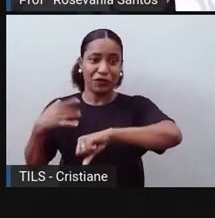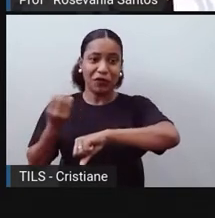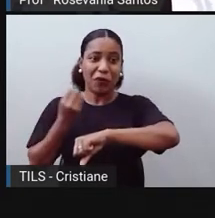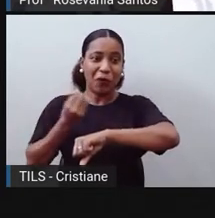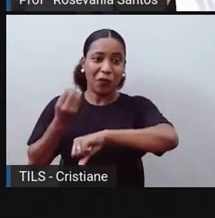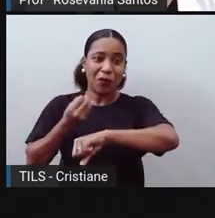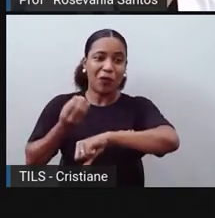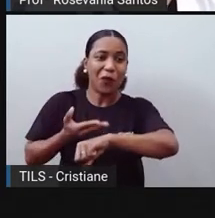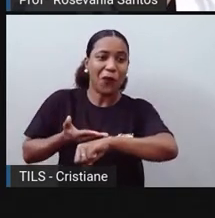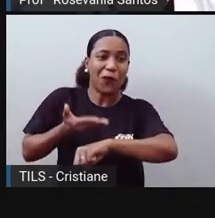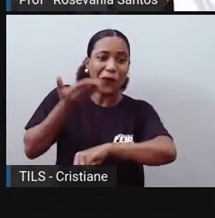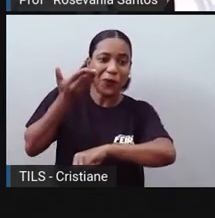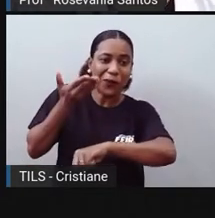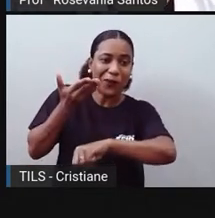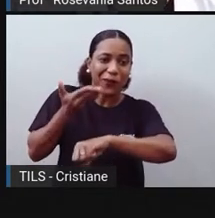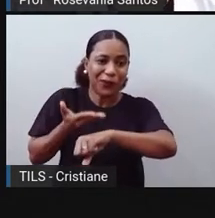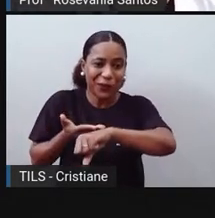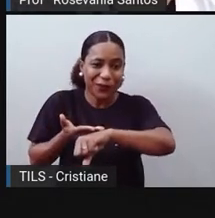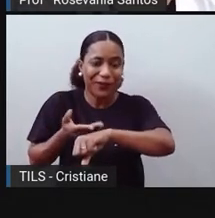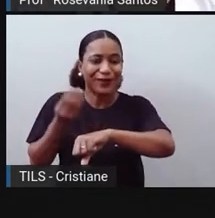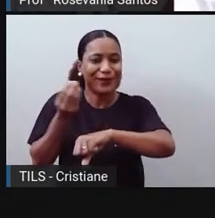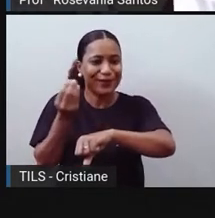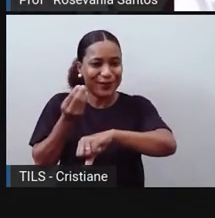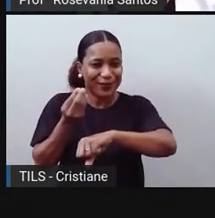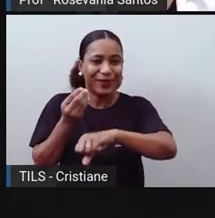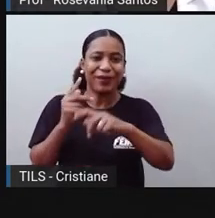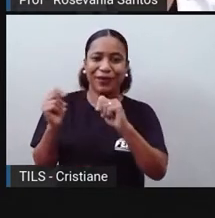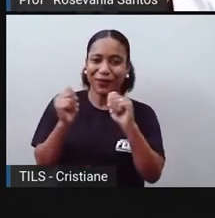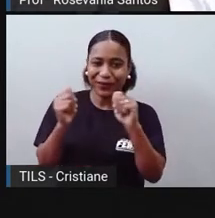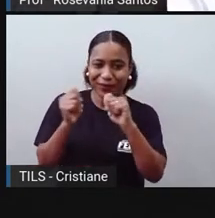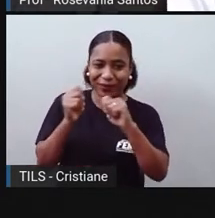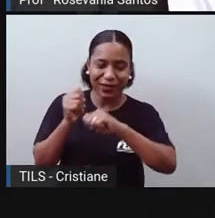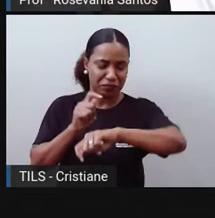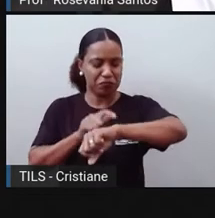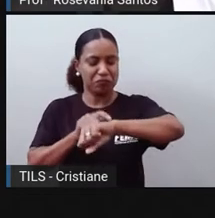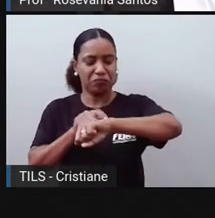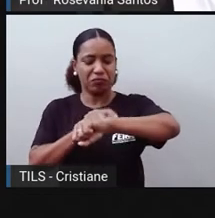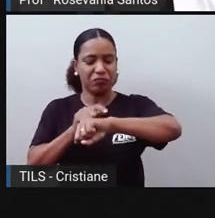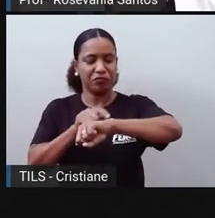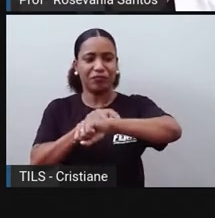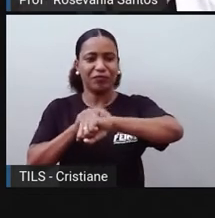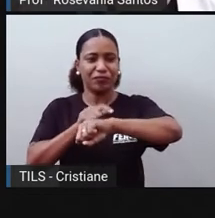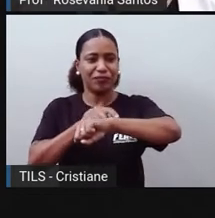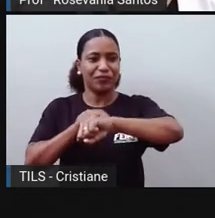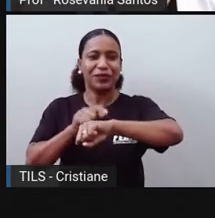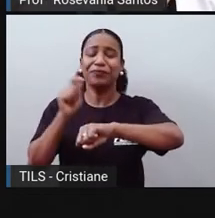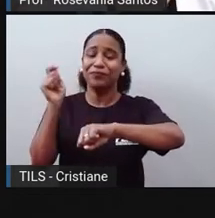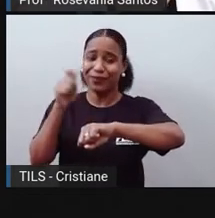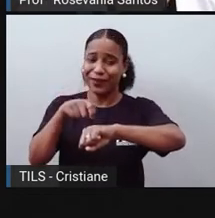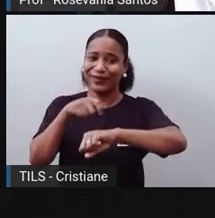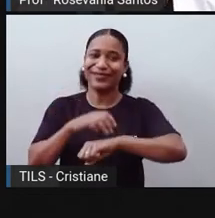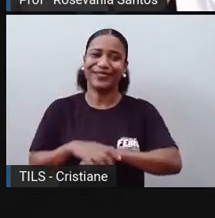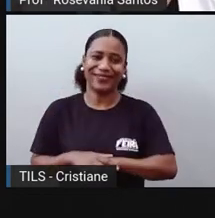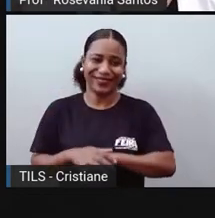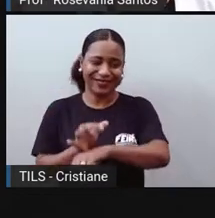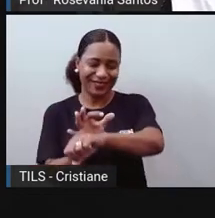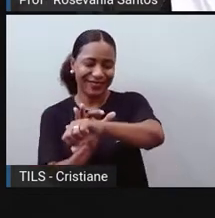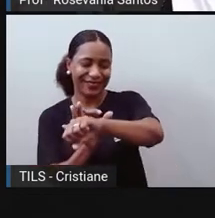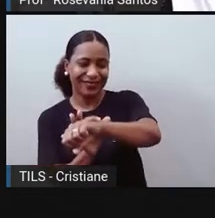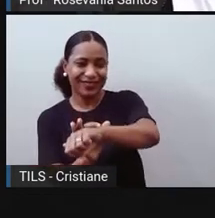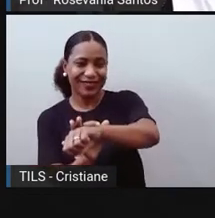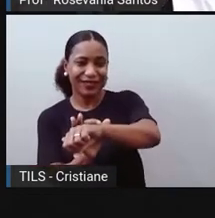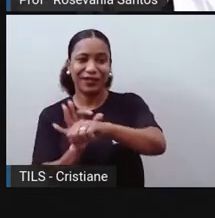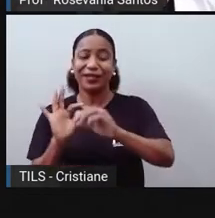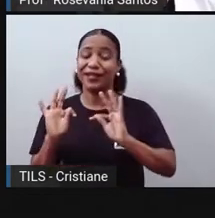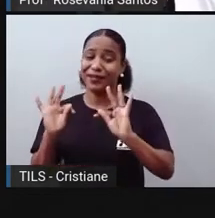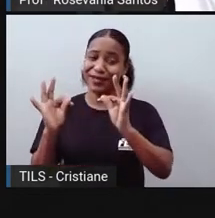também coisas referentes, né, à economia, que for, vai depender da qualidade, né, das informações do relógio